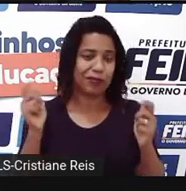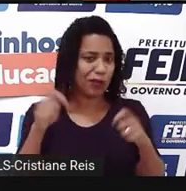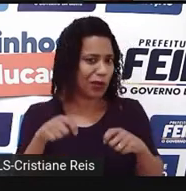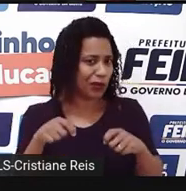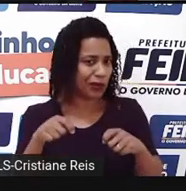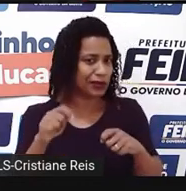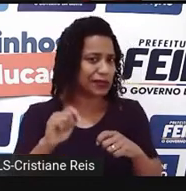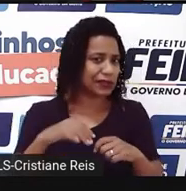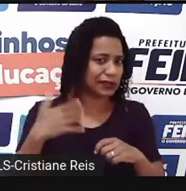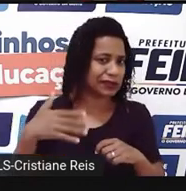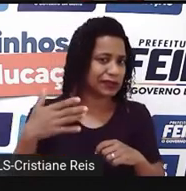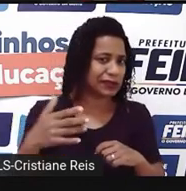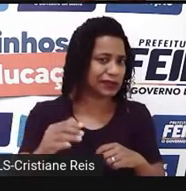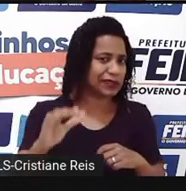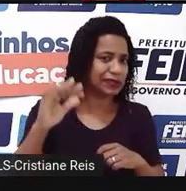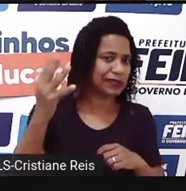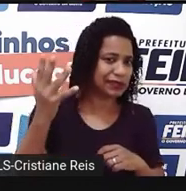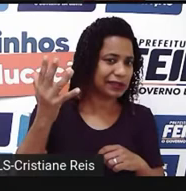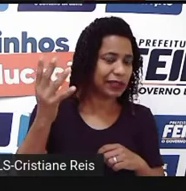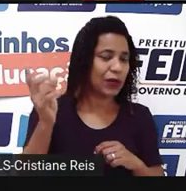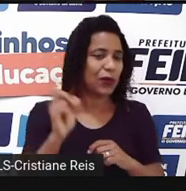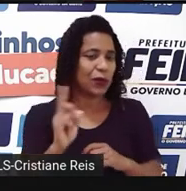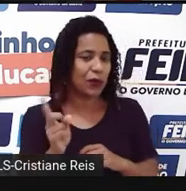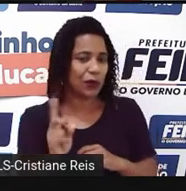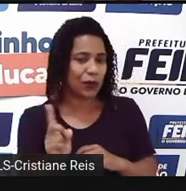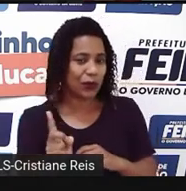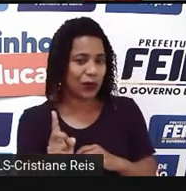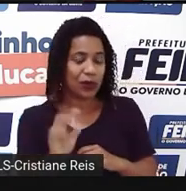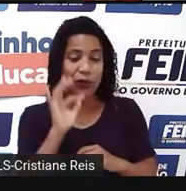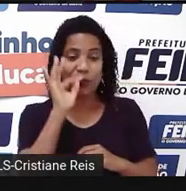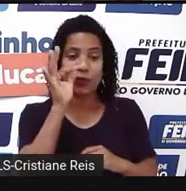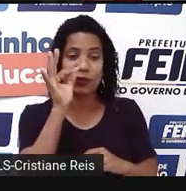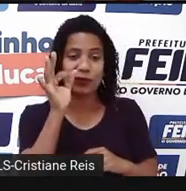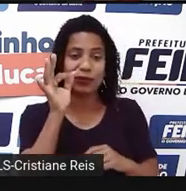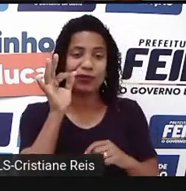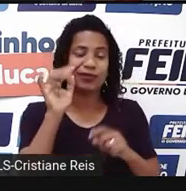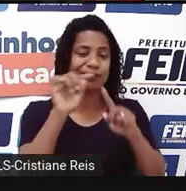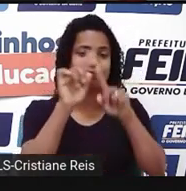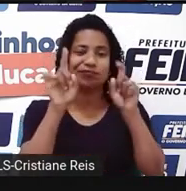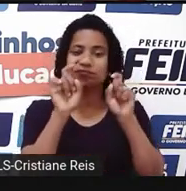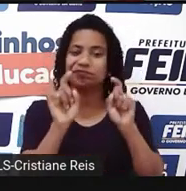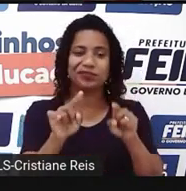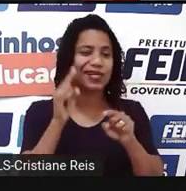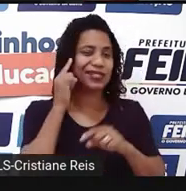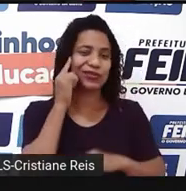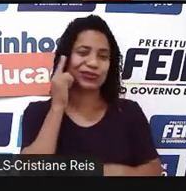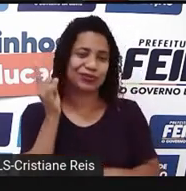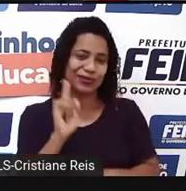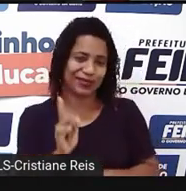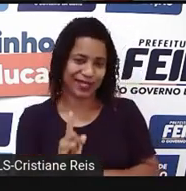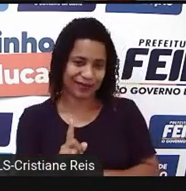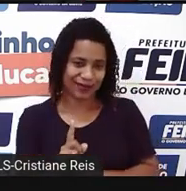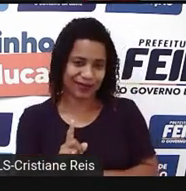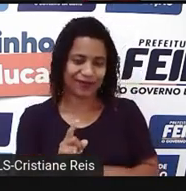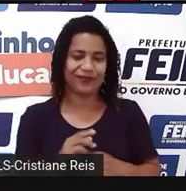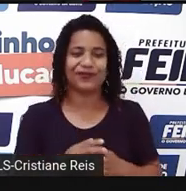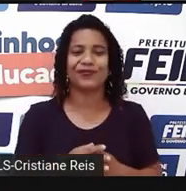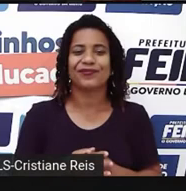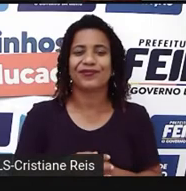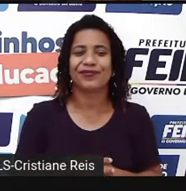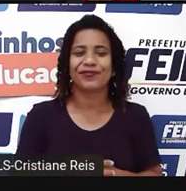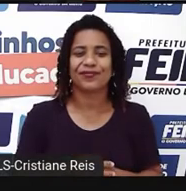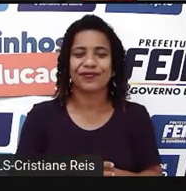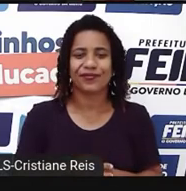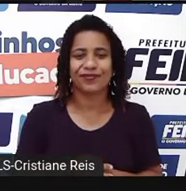ou não. A gente não tem certeza, né? Seria um futuro mais distante do nosso presente, é claro.